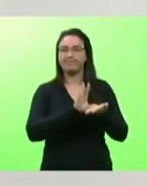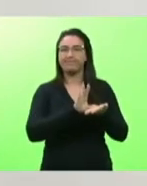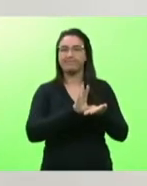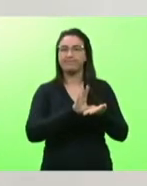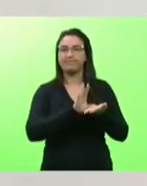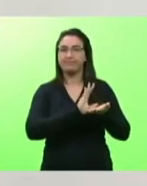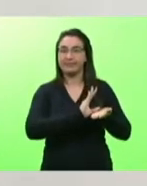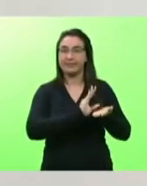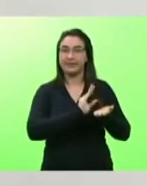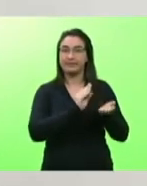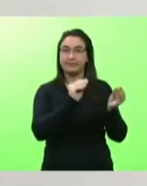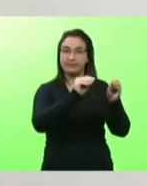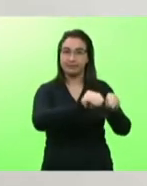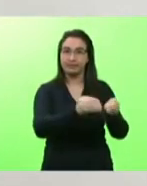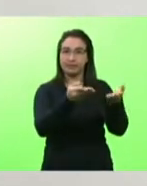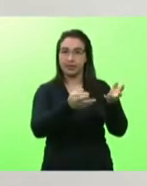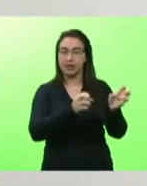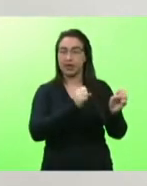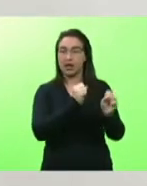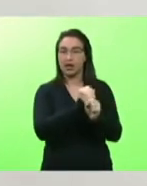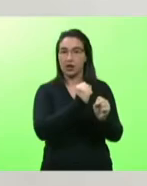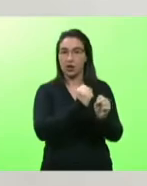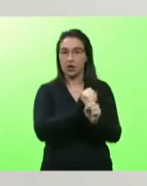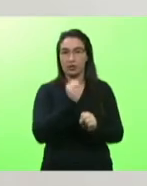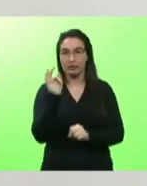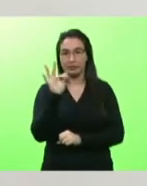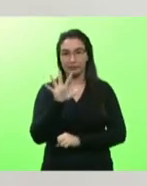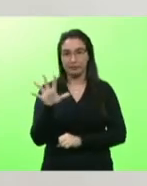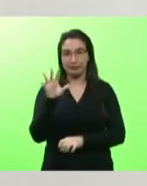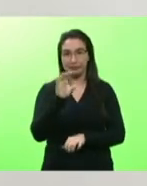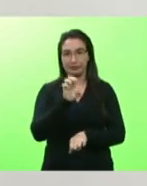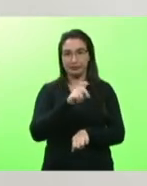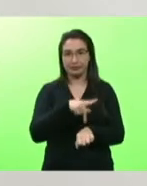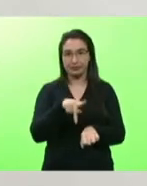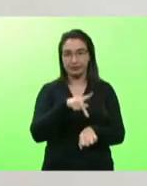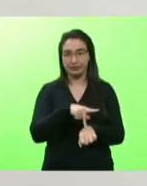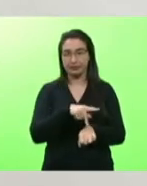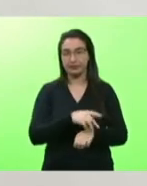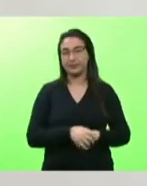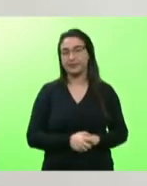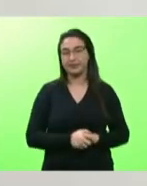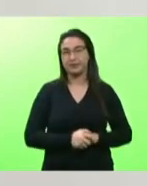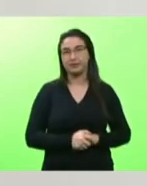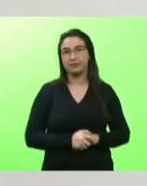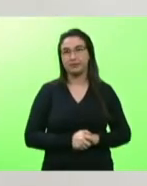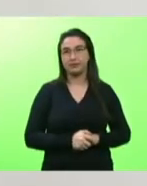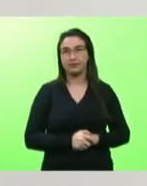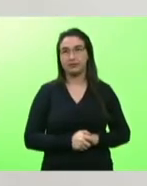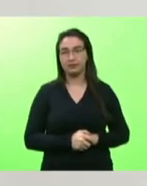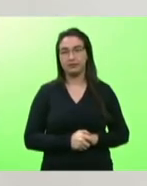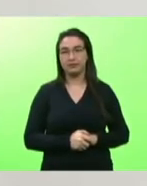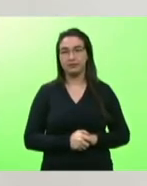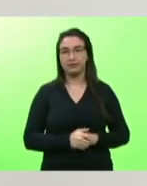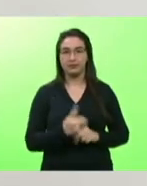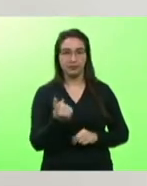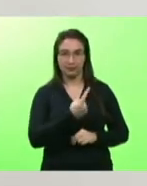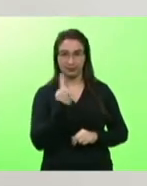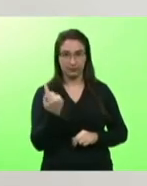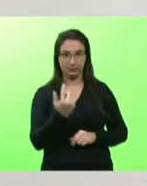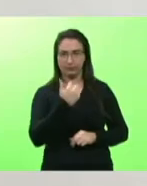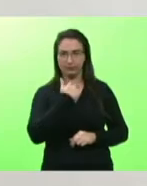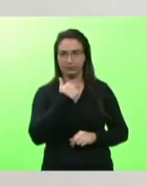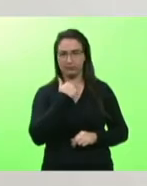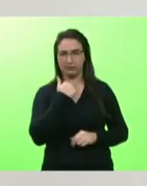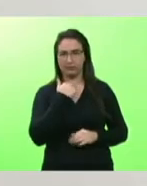nessas obras federais nós não podemos concordar mesmo